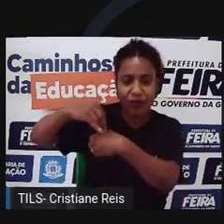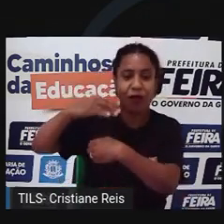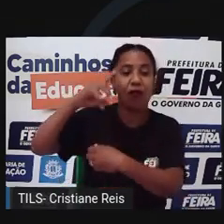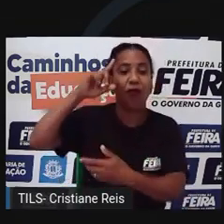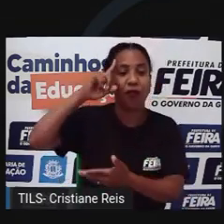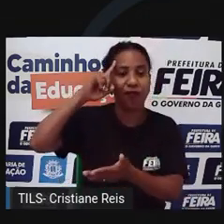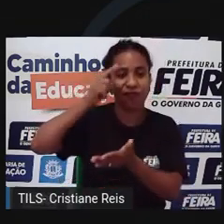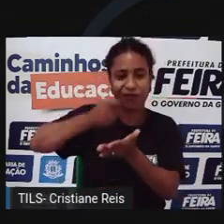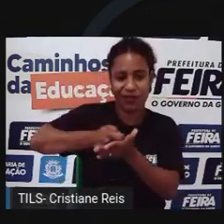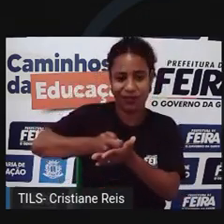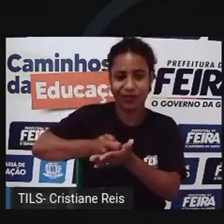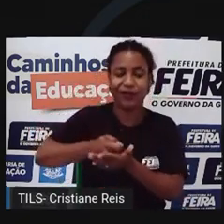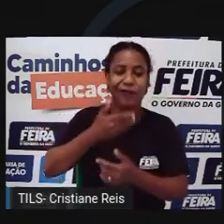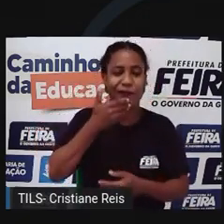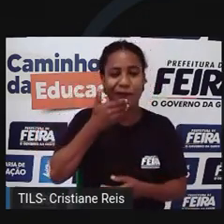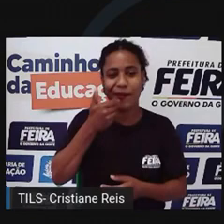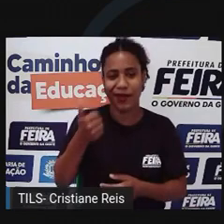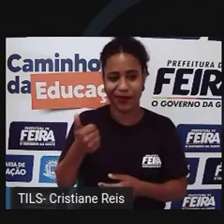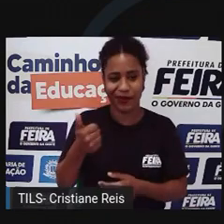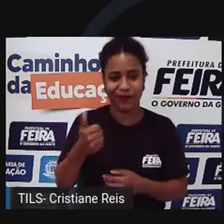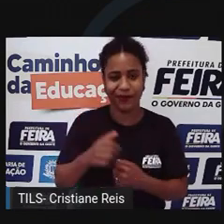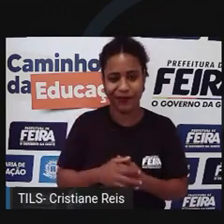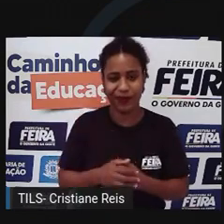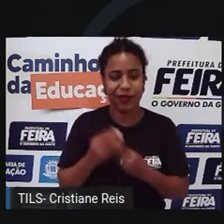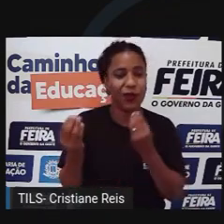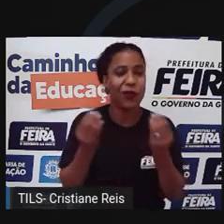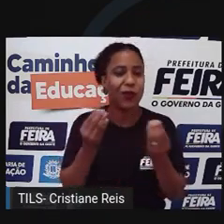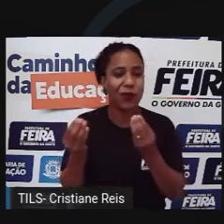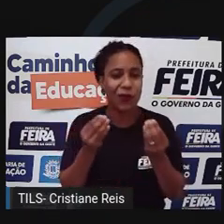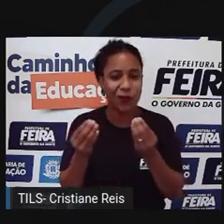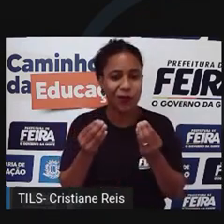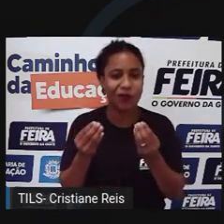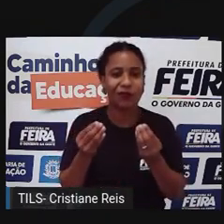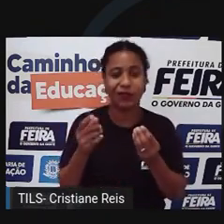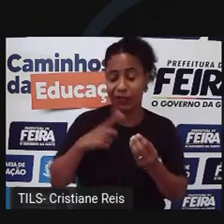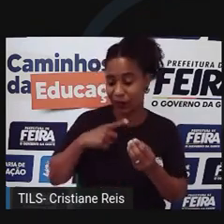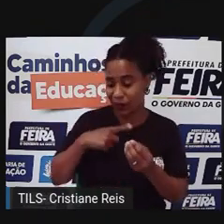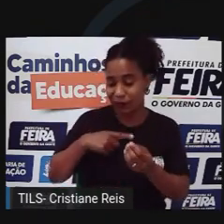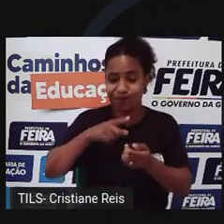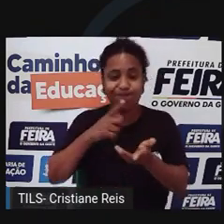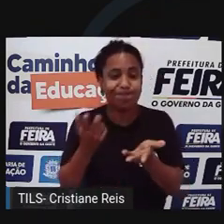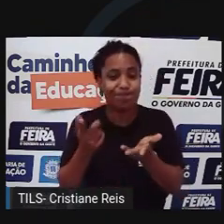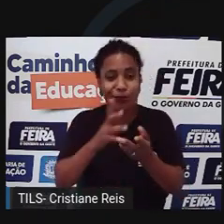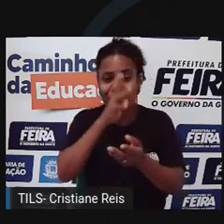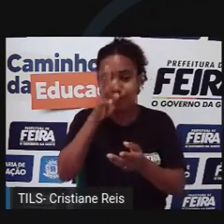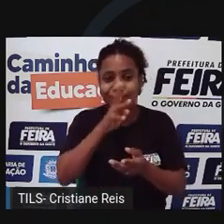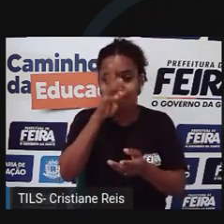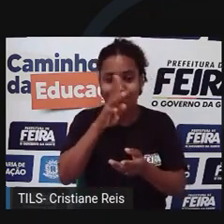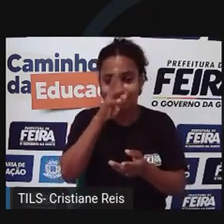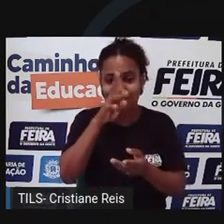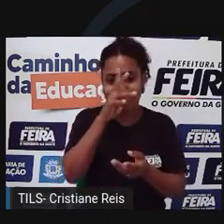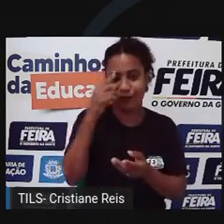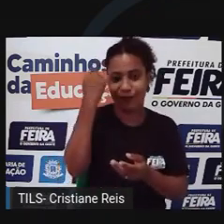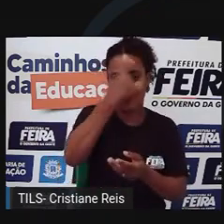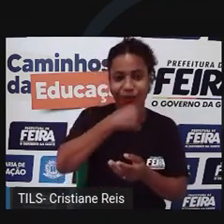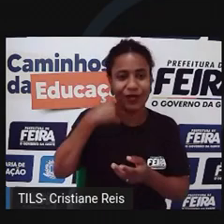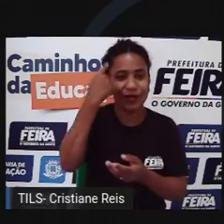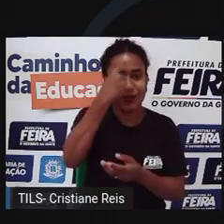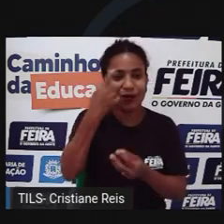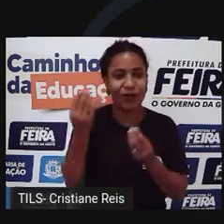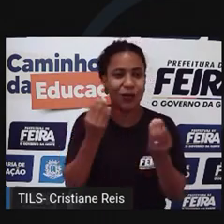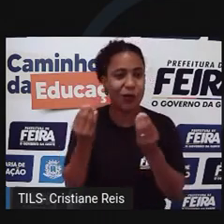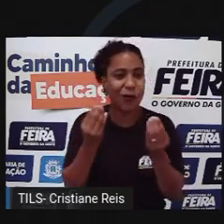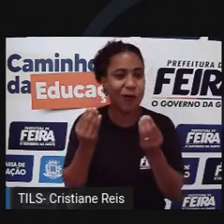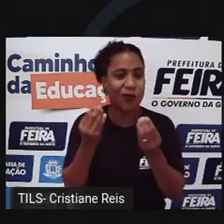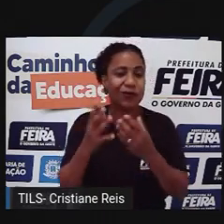forma possível sobre como proceder com essa violação. O advogado vai, assim, ajuizar uma ação